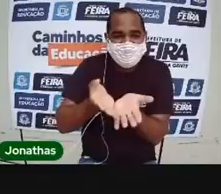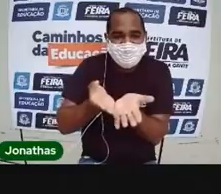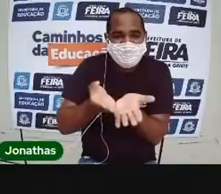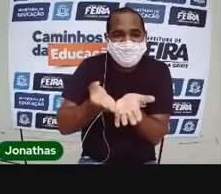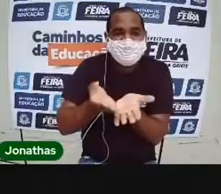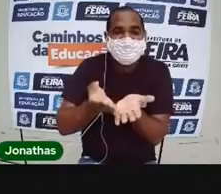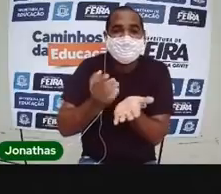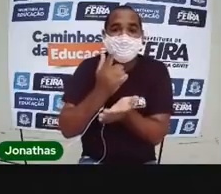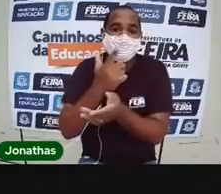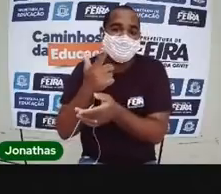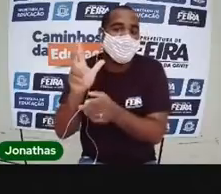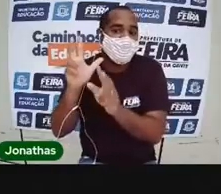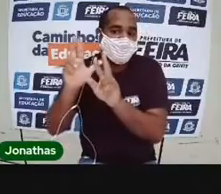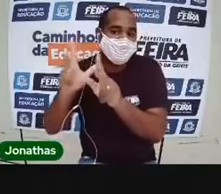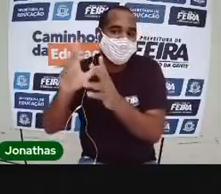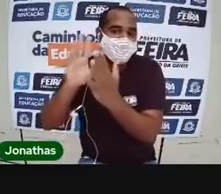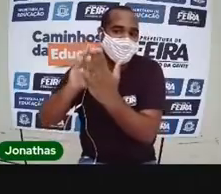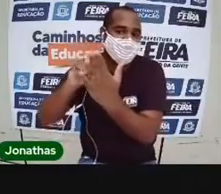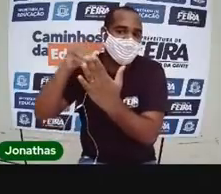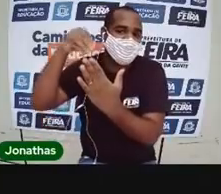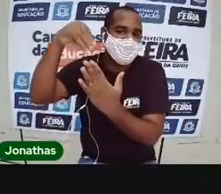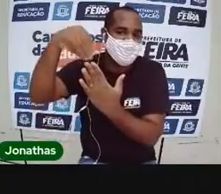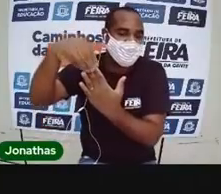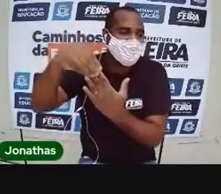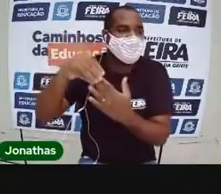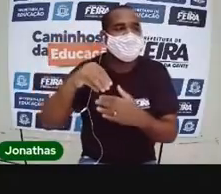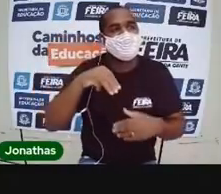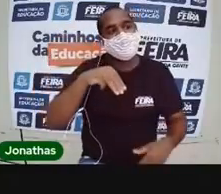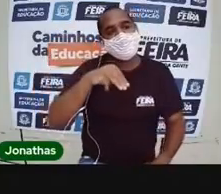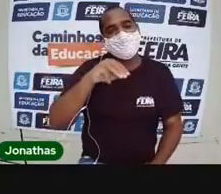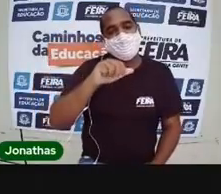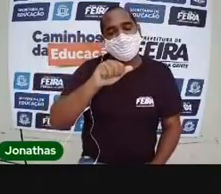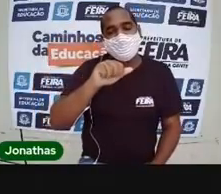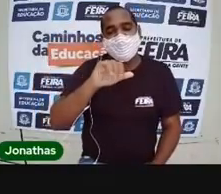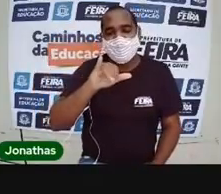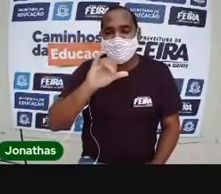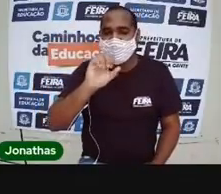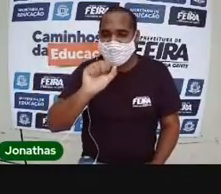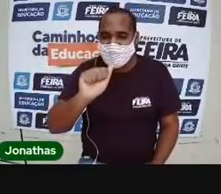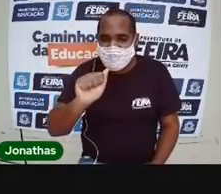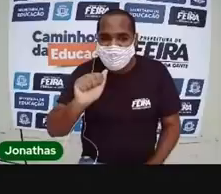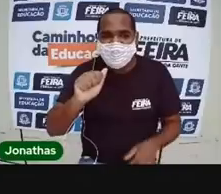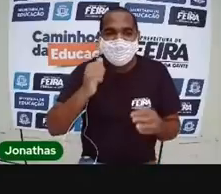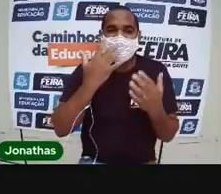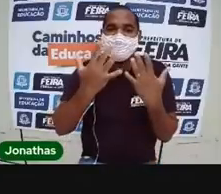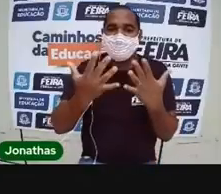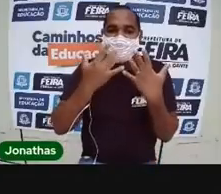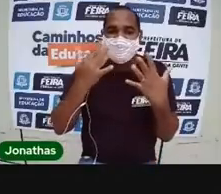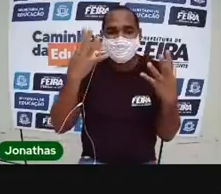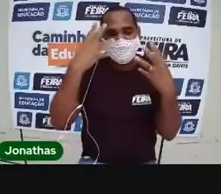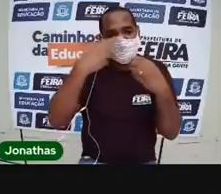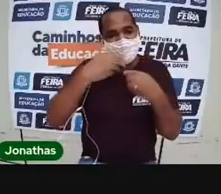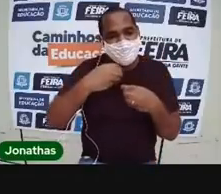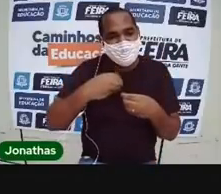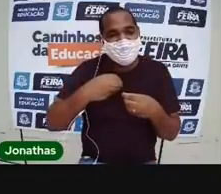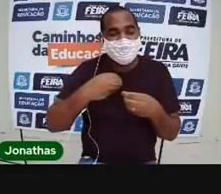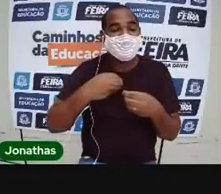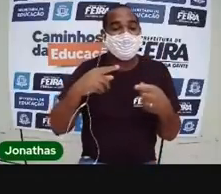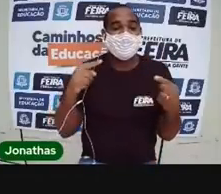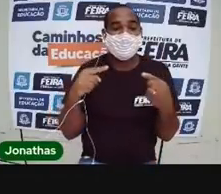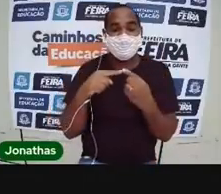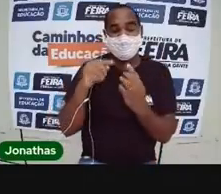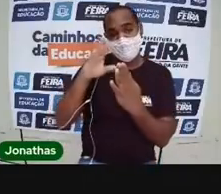temos esse outro calendário também muito antigo. Muito colorido, né gente? Que coisa linda. Esse